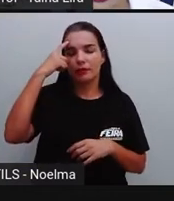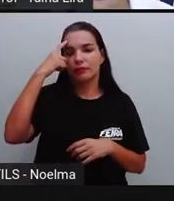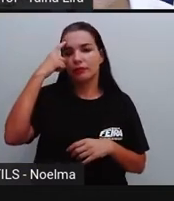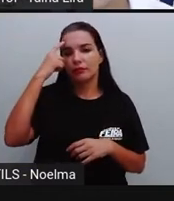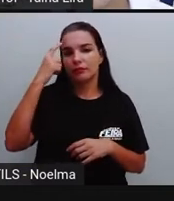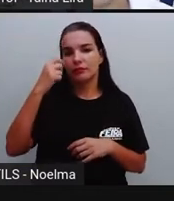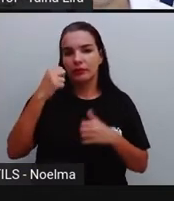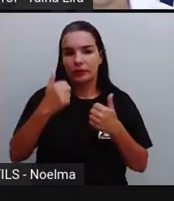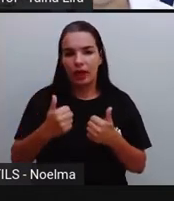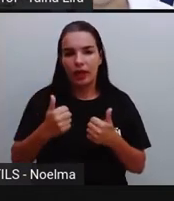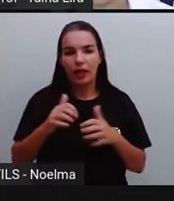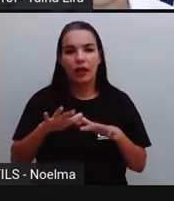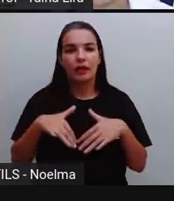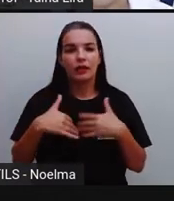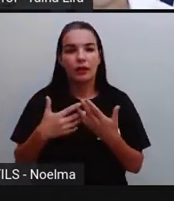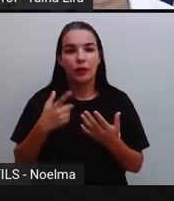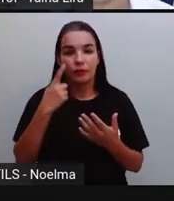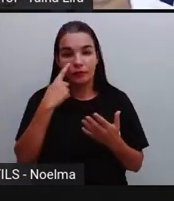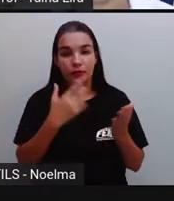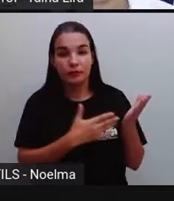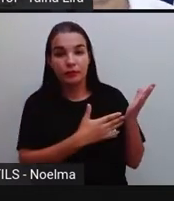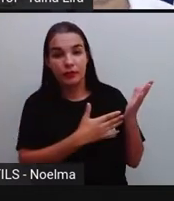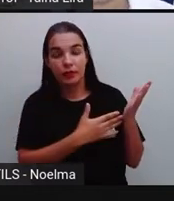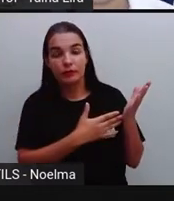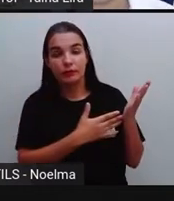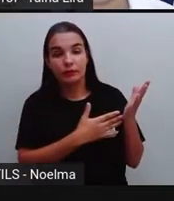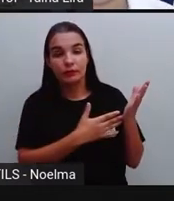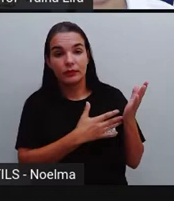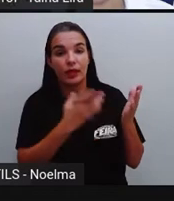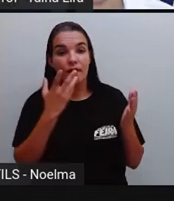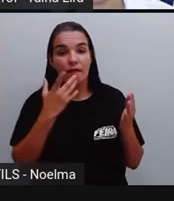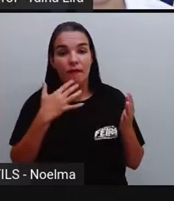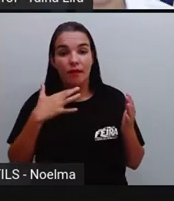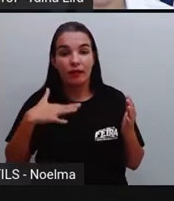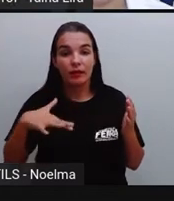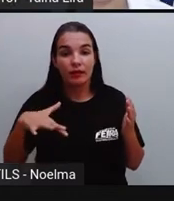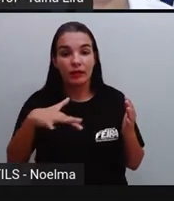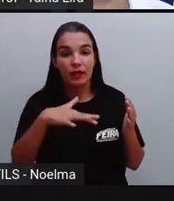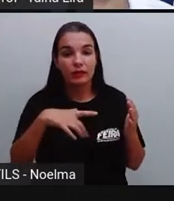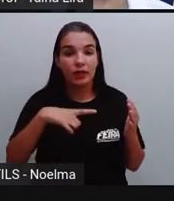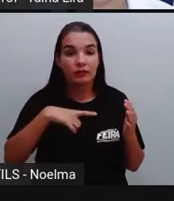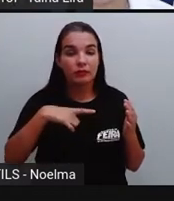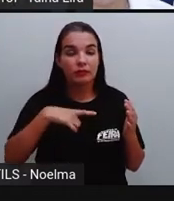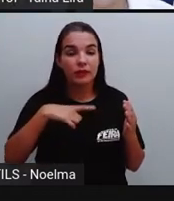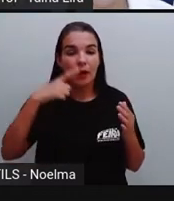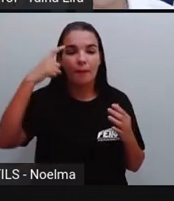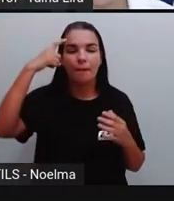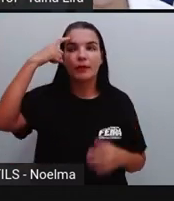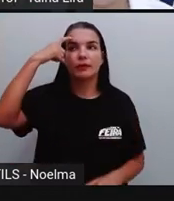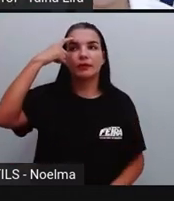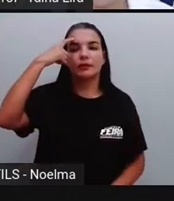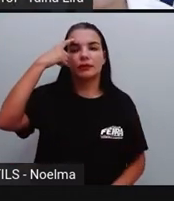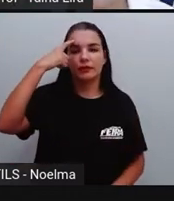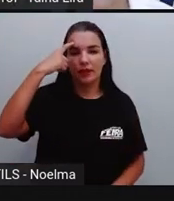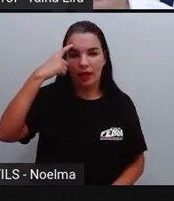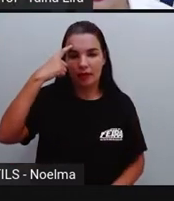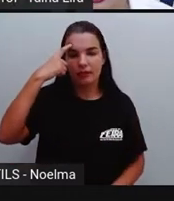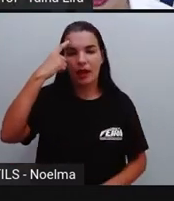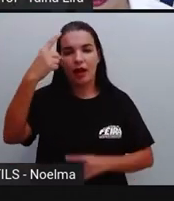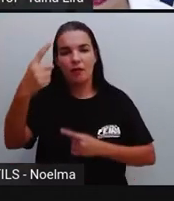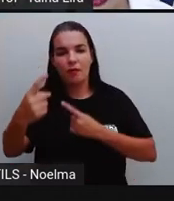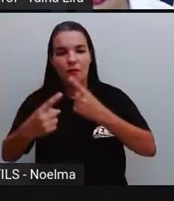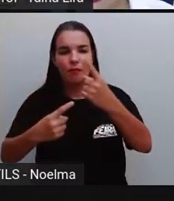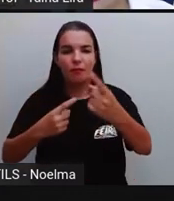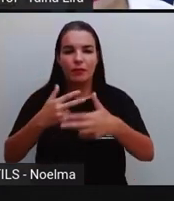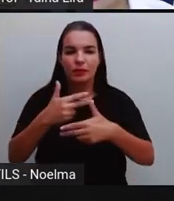tá? Então, olha lá, essas crianças já aprendiam, ó, a pensar em algumas coisas,